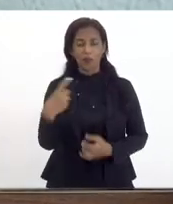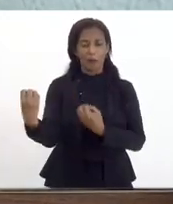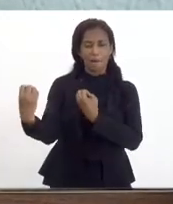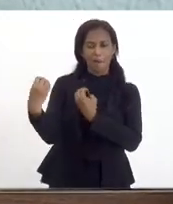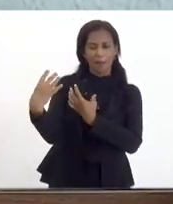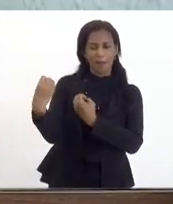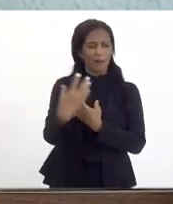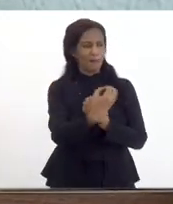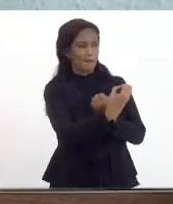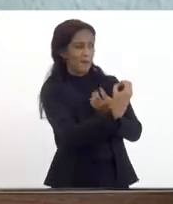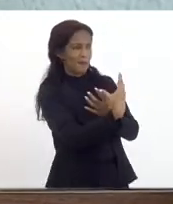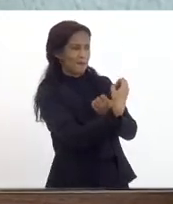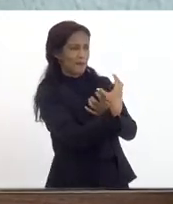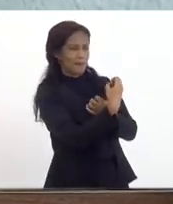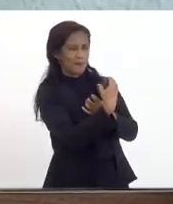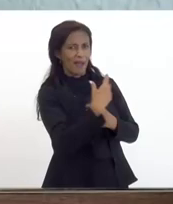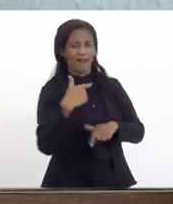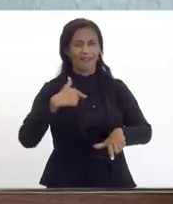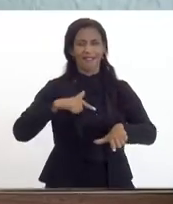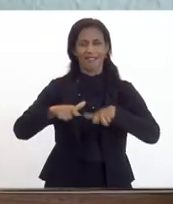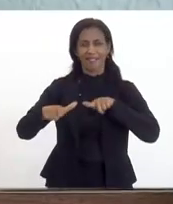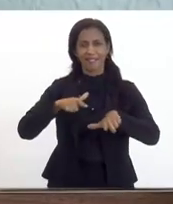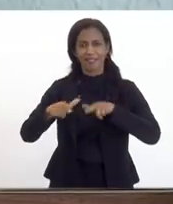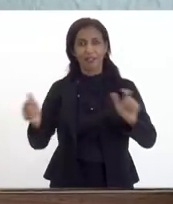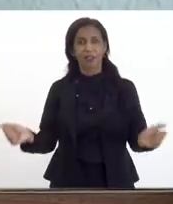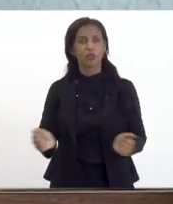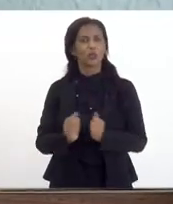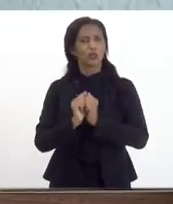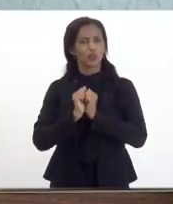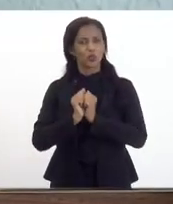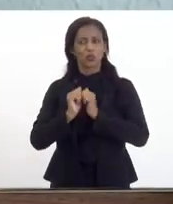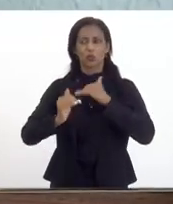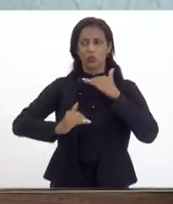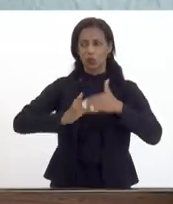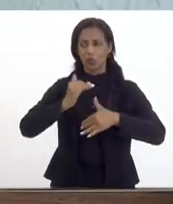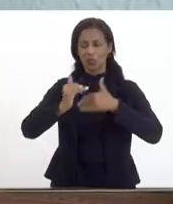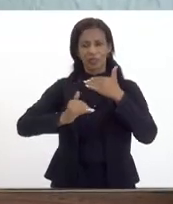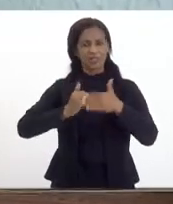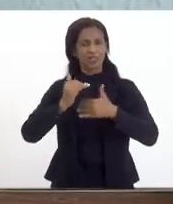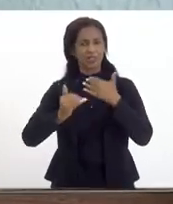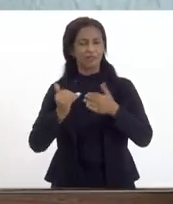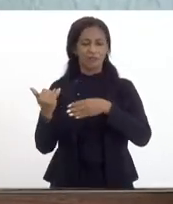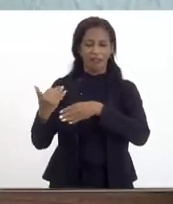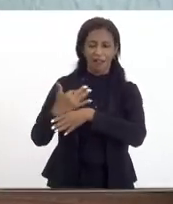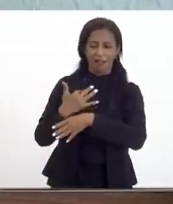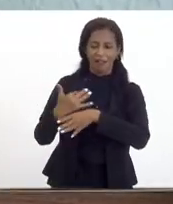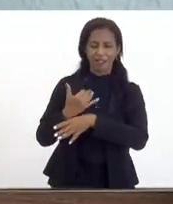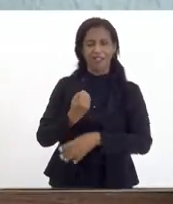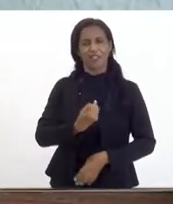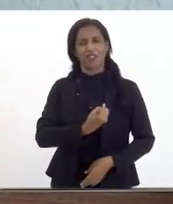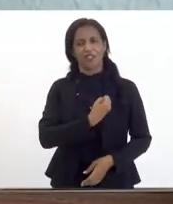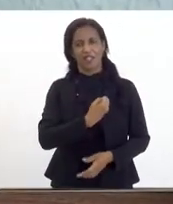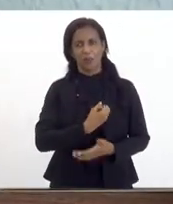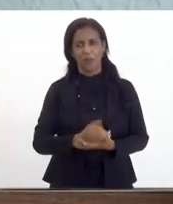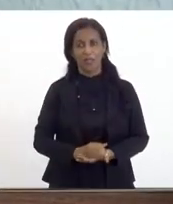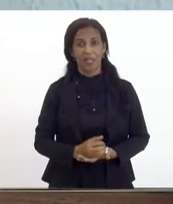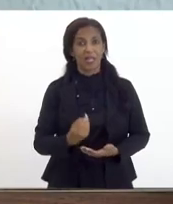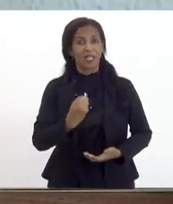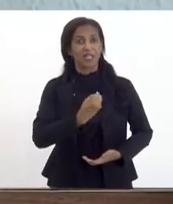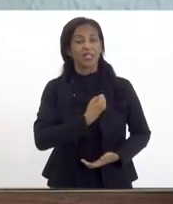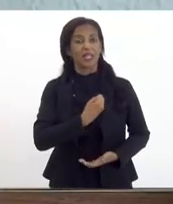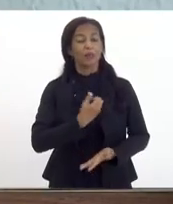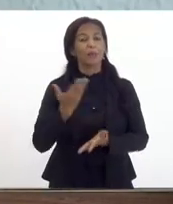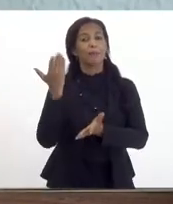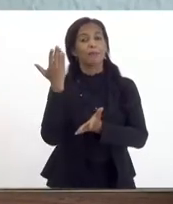ensinam todos os dias a trabalhar juntos para desenvolver a cidade de Itaguaí Itaguaí